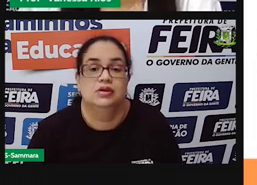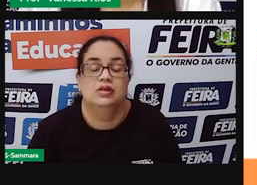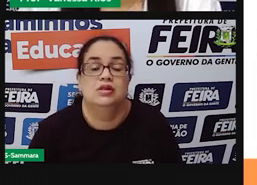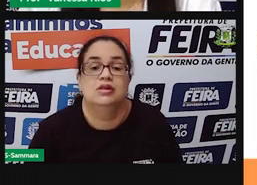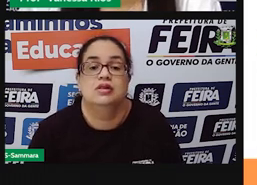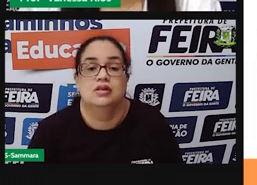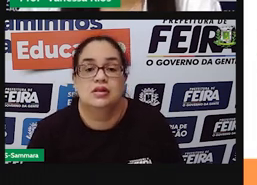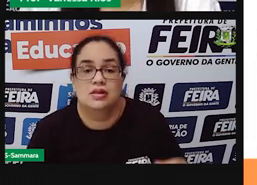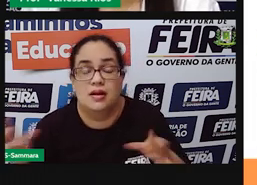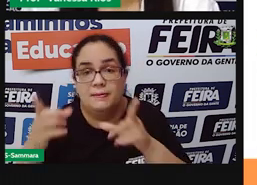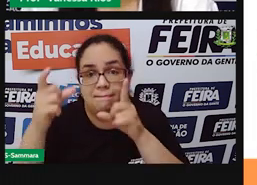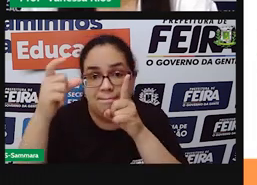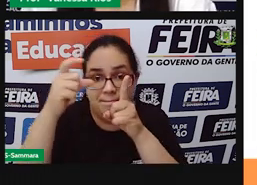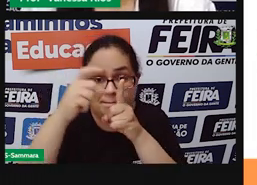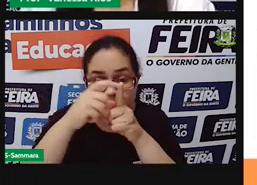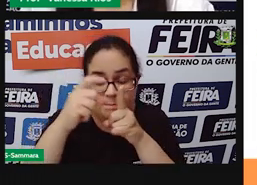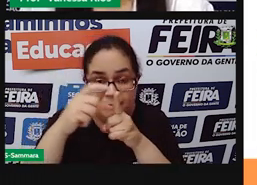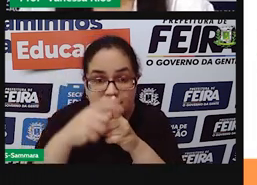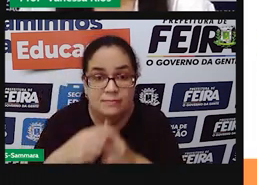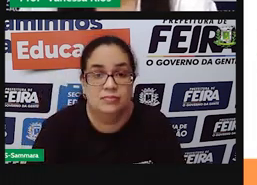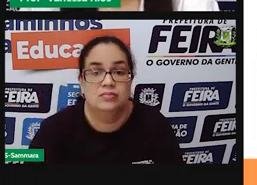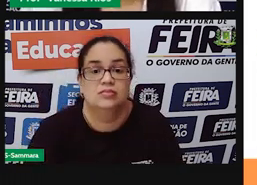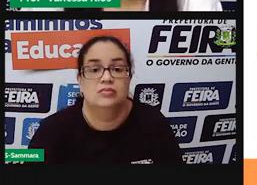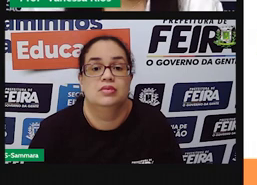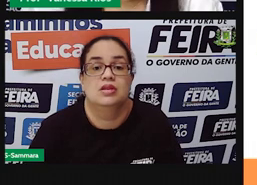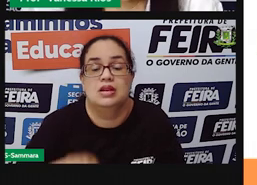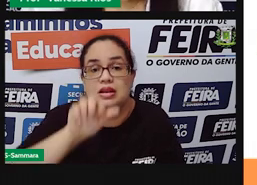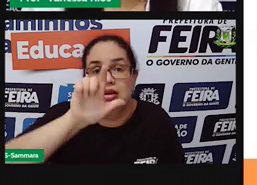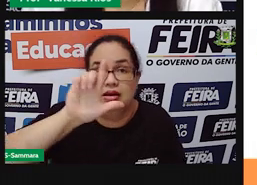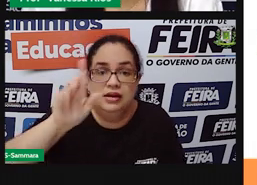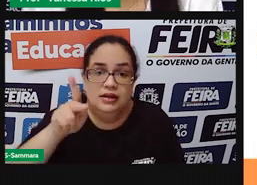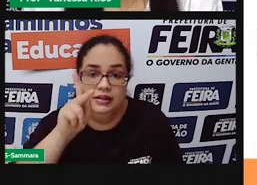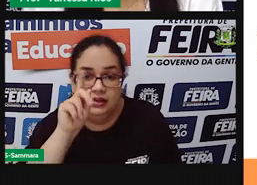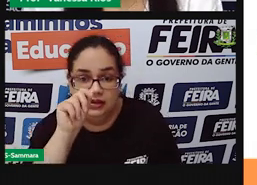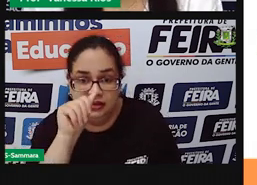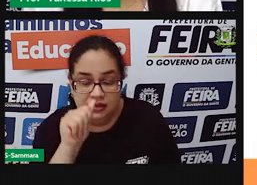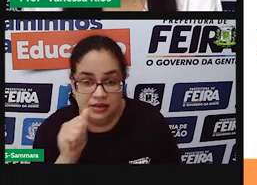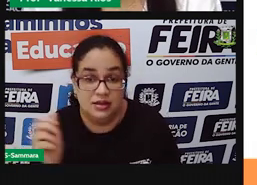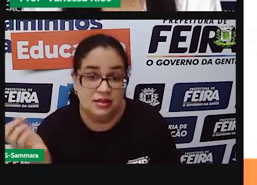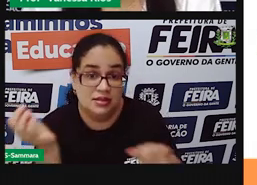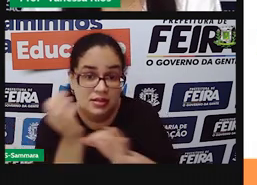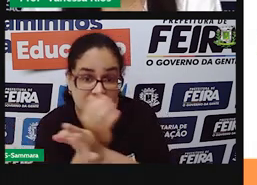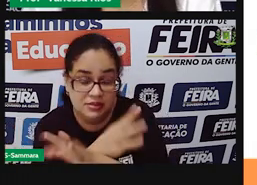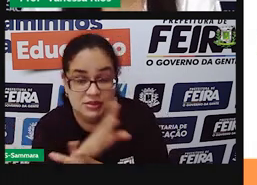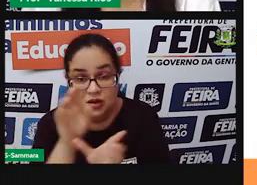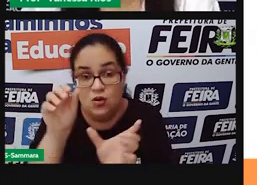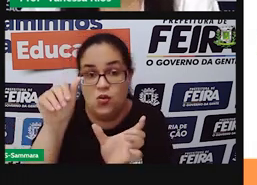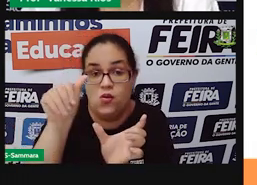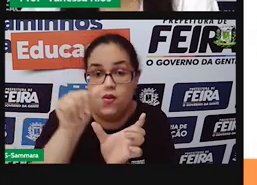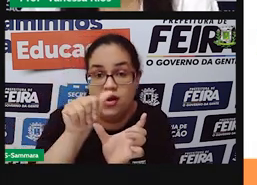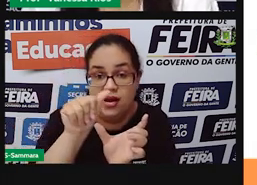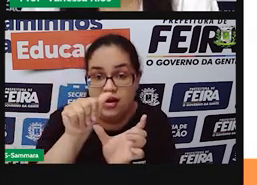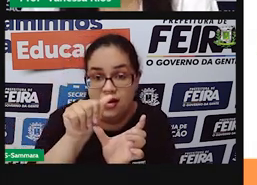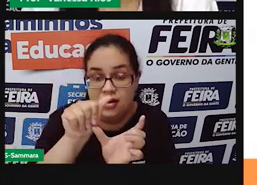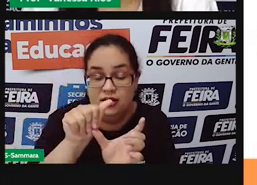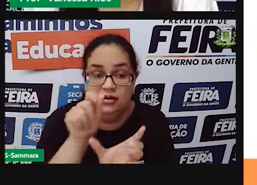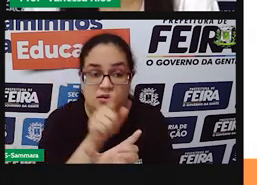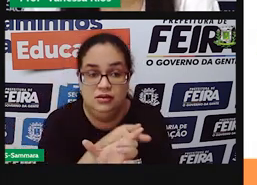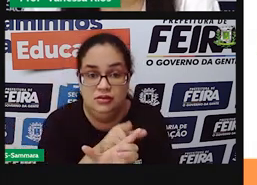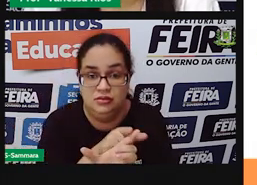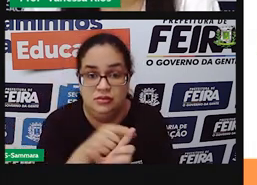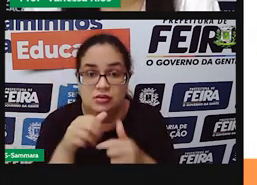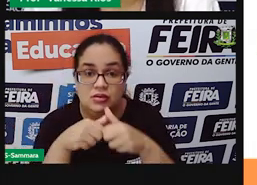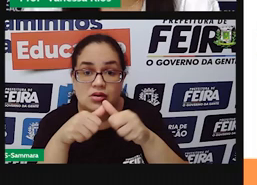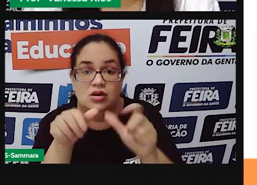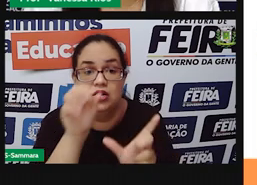Nessa palavra, a sílaba tônica é o IAR. E a terminação conservou-se o radical, que vai